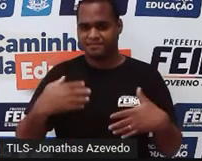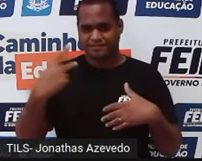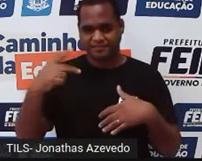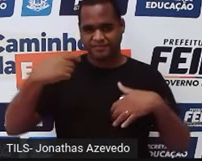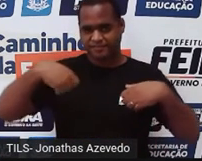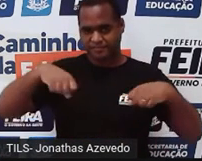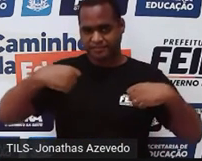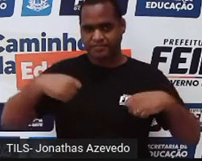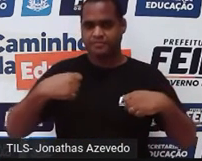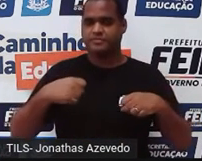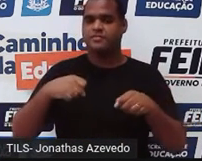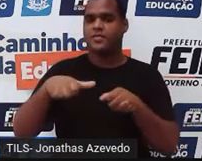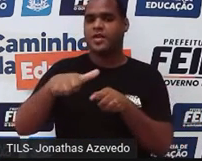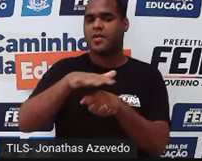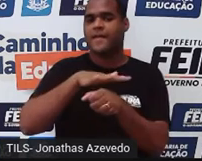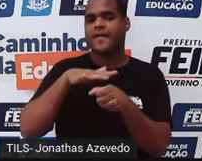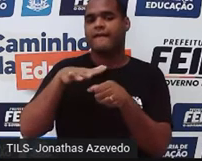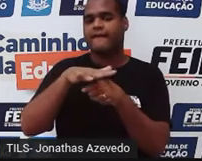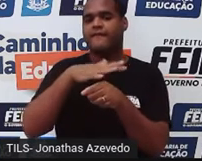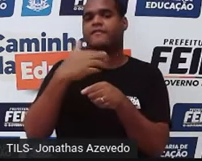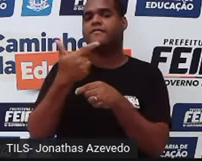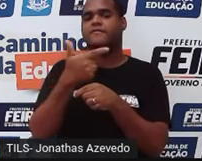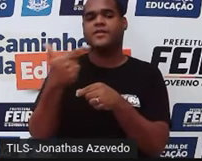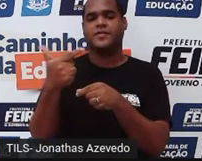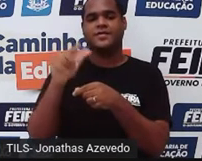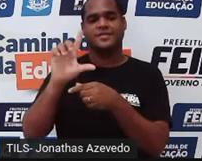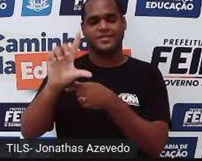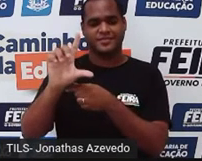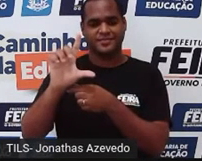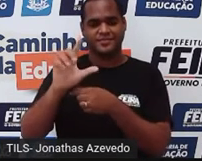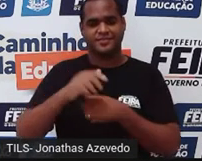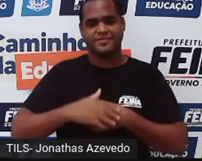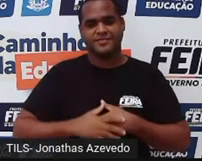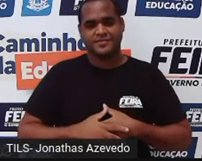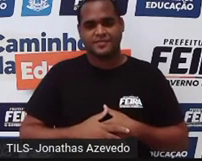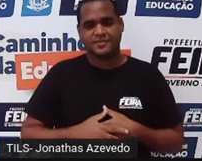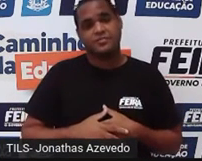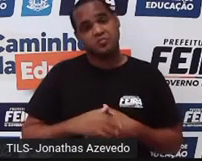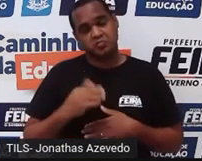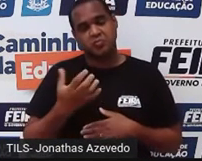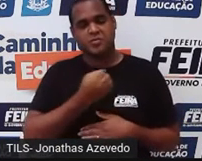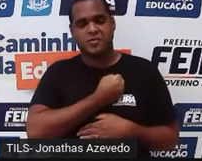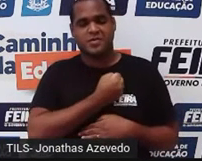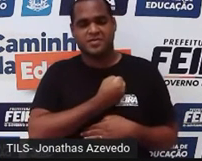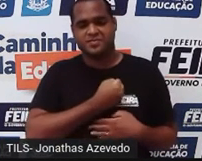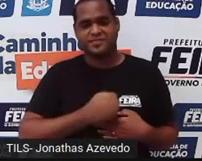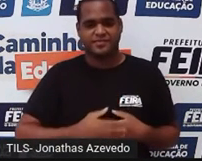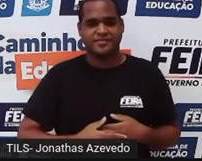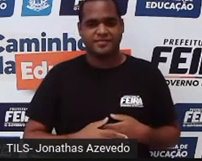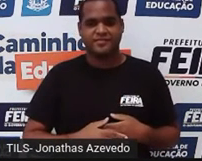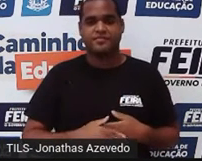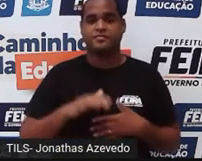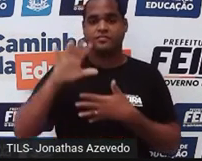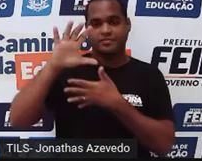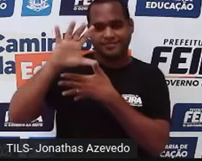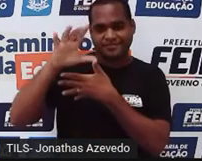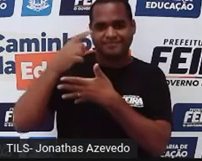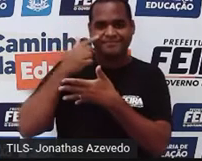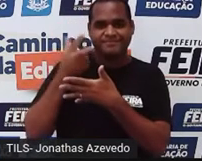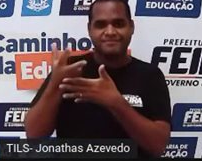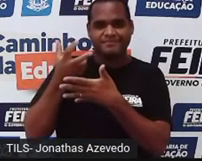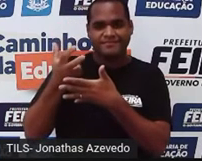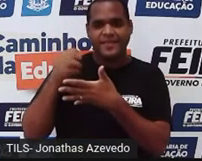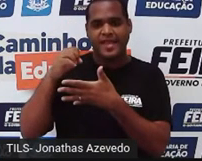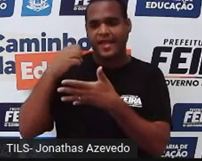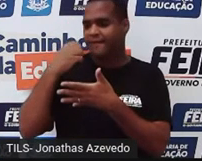da moto tem capacidade para 22 litros, outro número. Pelo mapa, observou